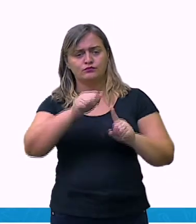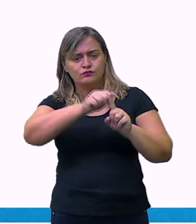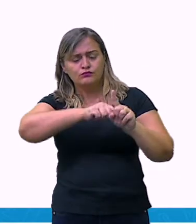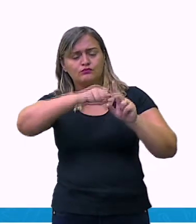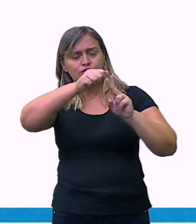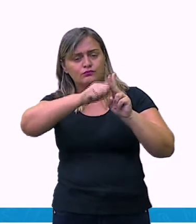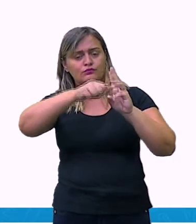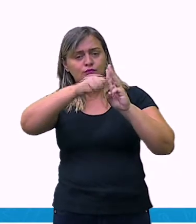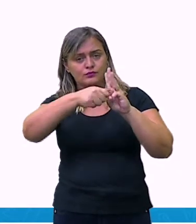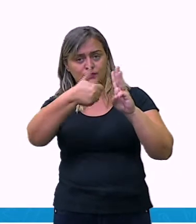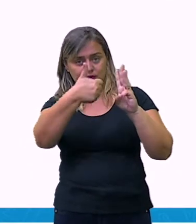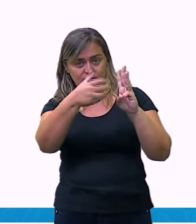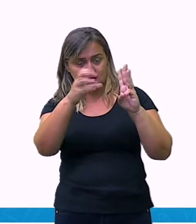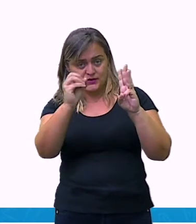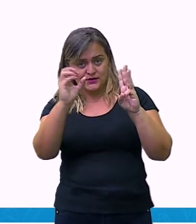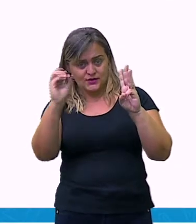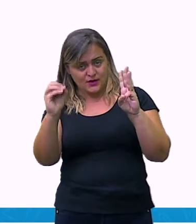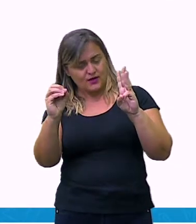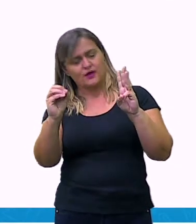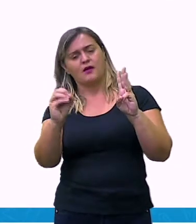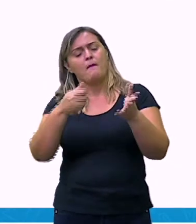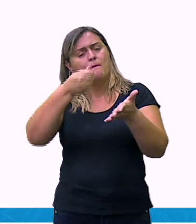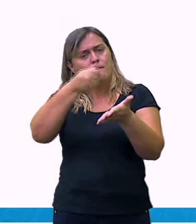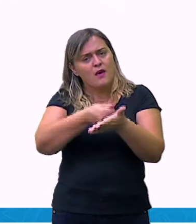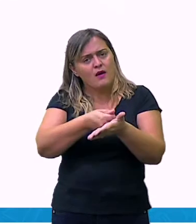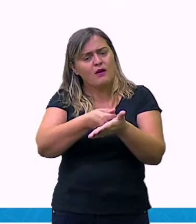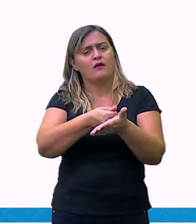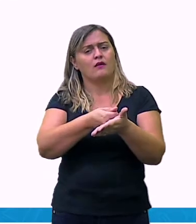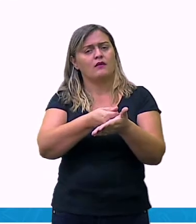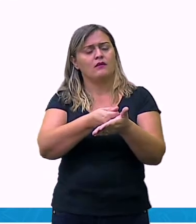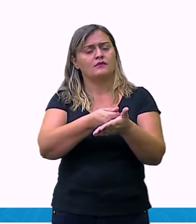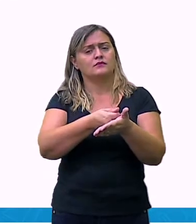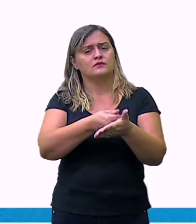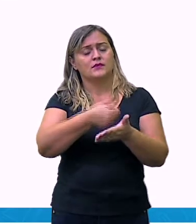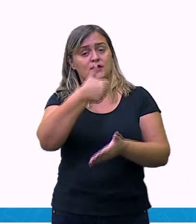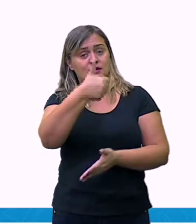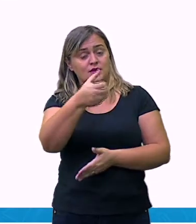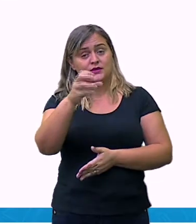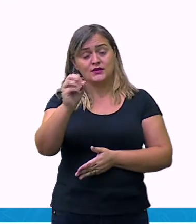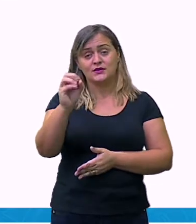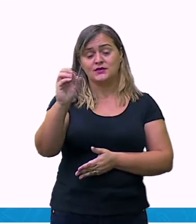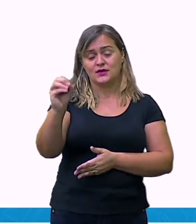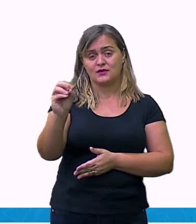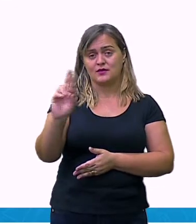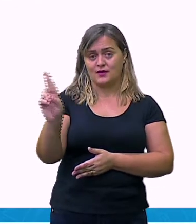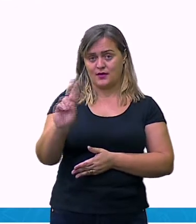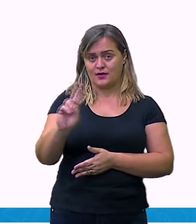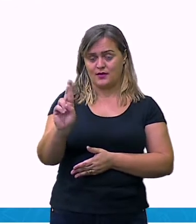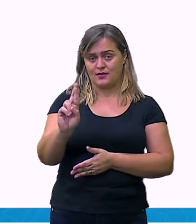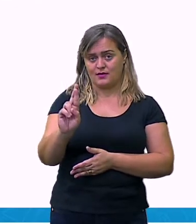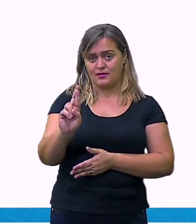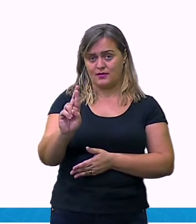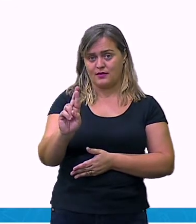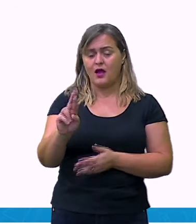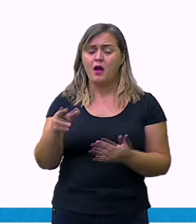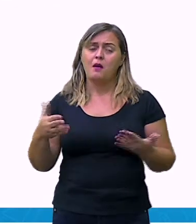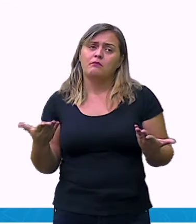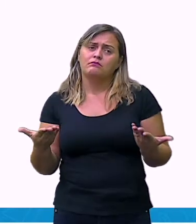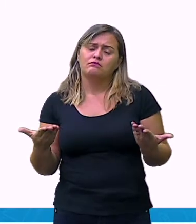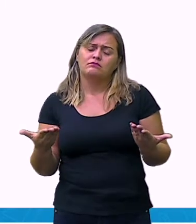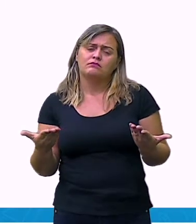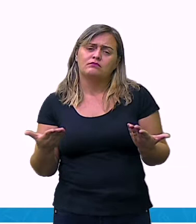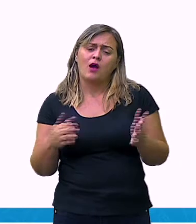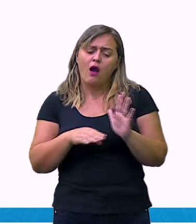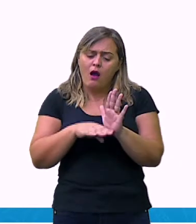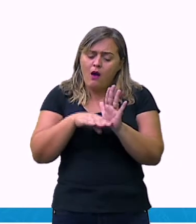100 reais. Com o aumento de 20% em valores em reais, vai